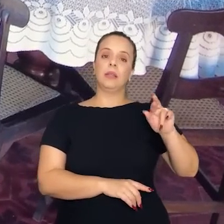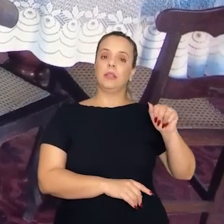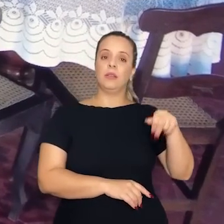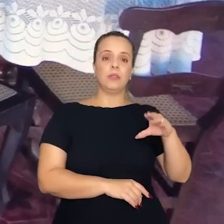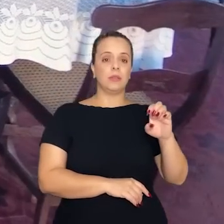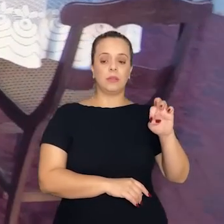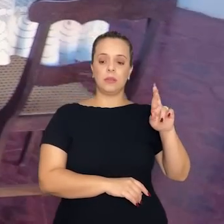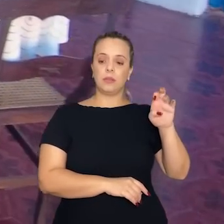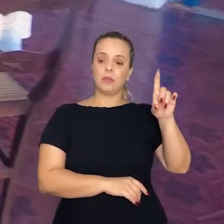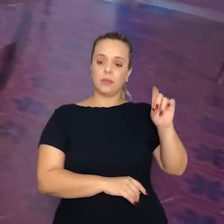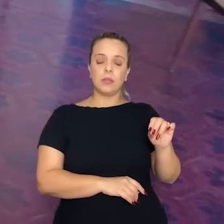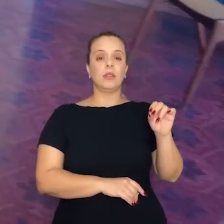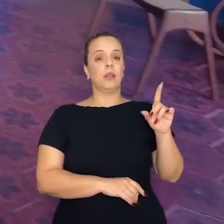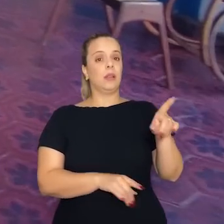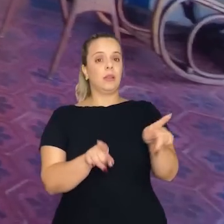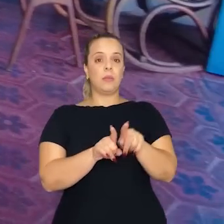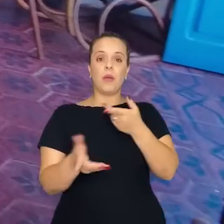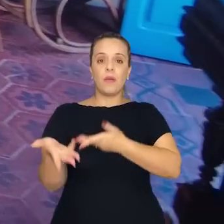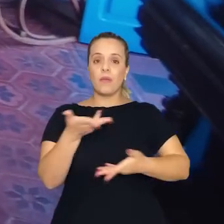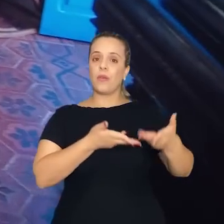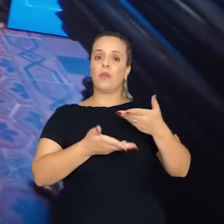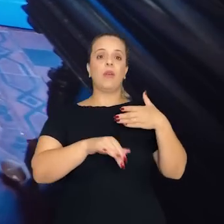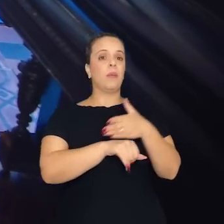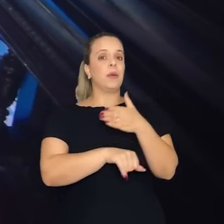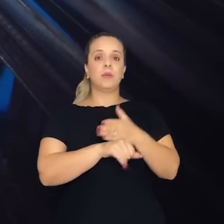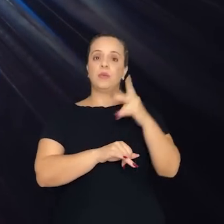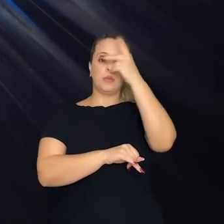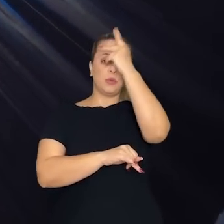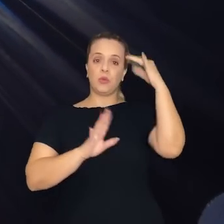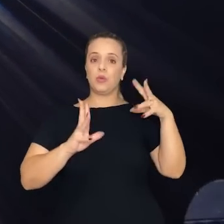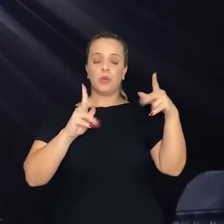Ela envolve a participação de todos os familiares.